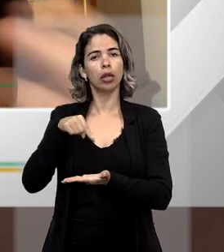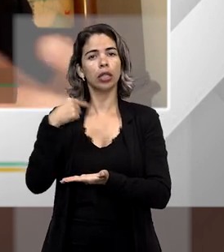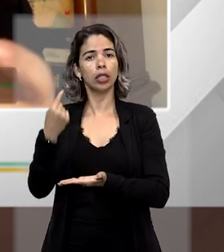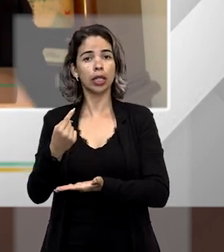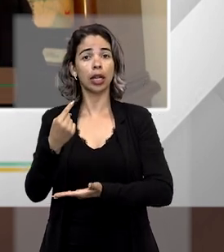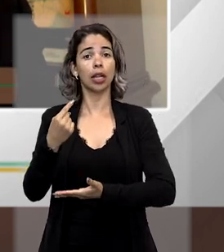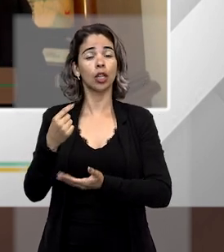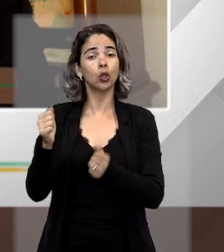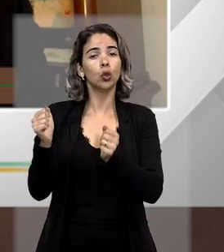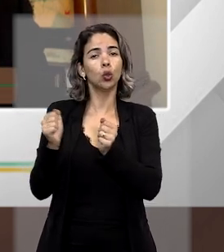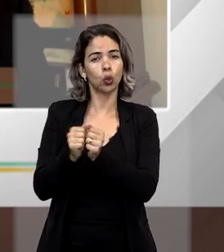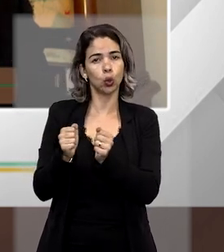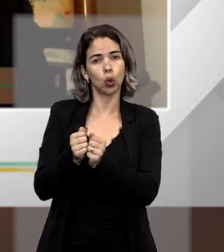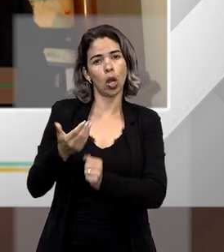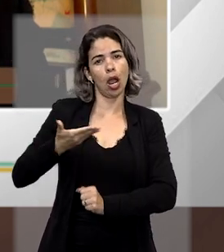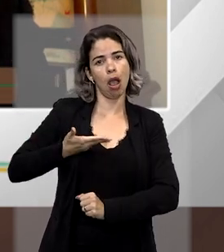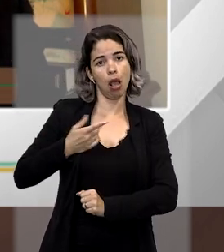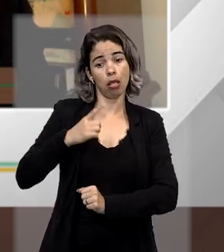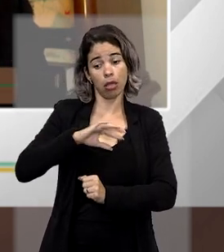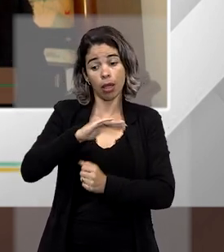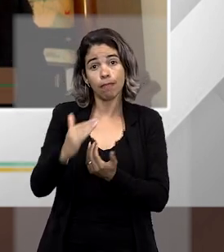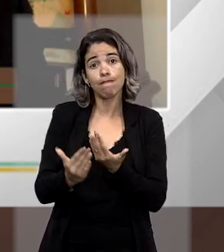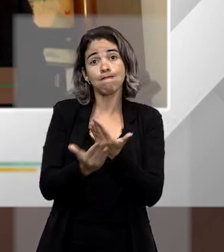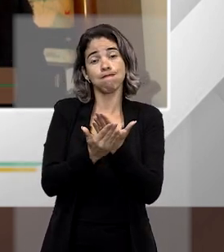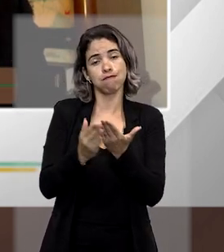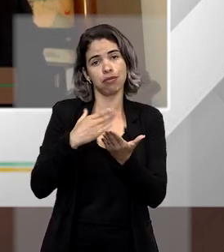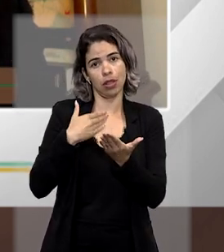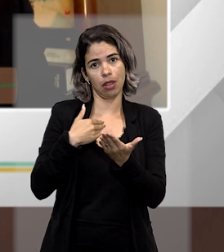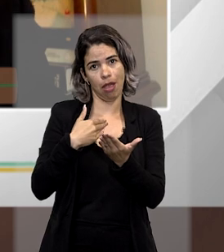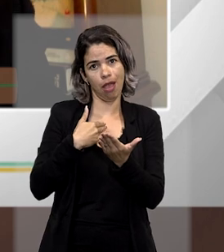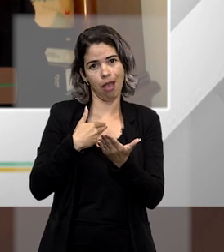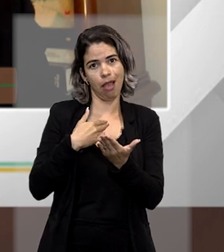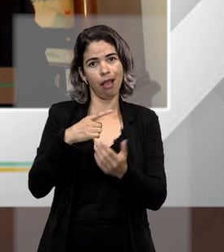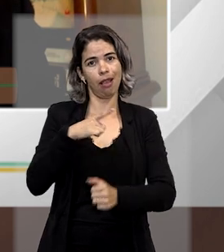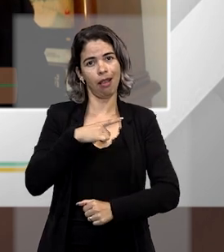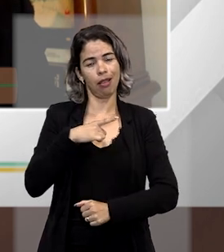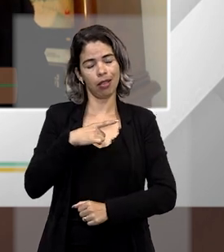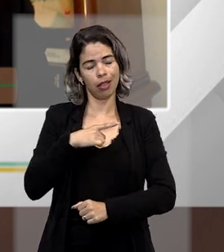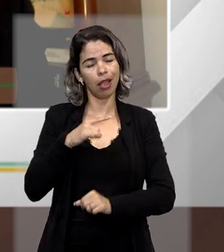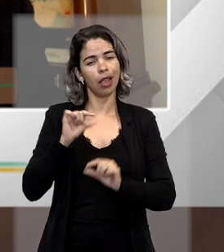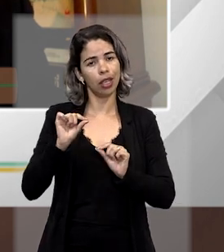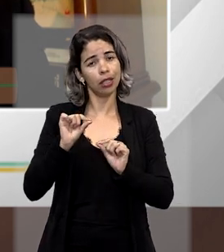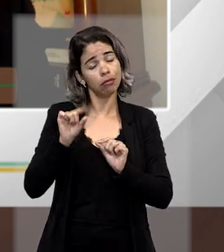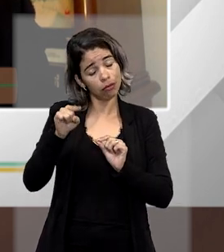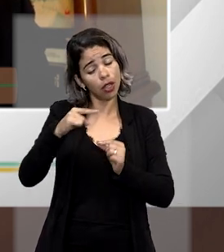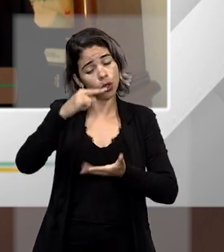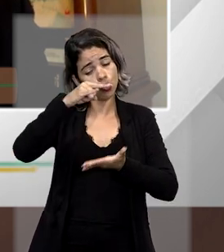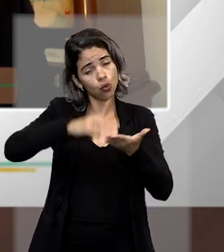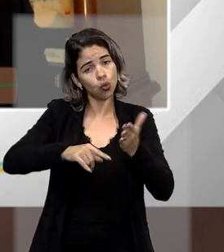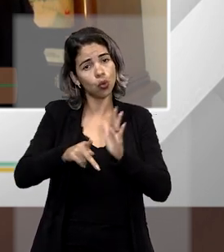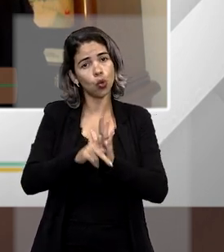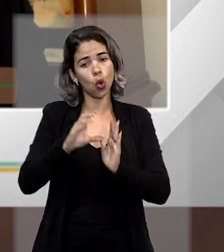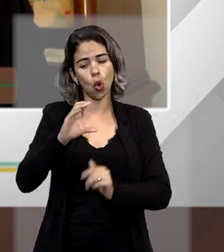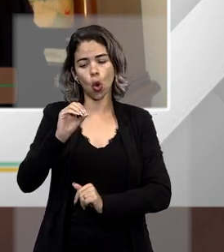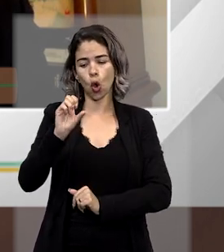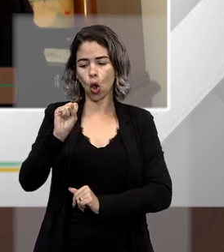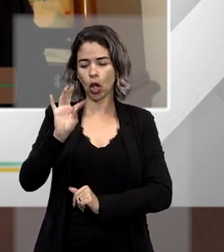Cunha, nós terminamos a obra com alguns anexos, e um dos anexos é justamente o Pacto de São José da Costa Rica.